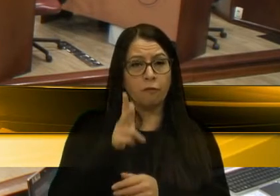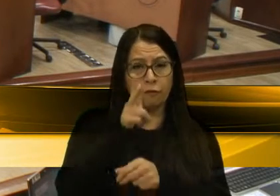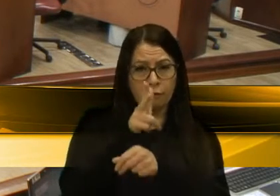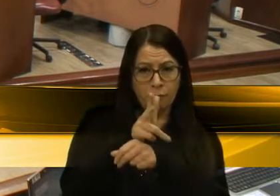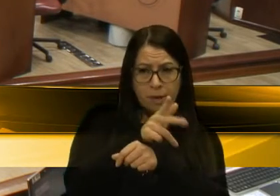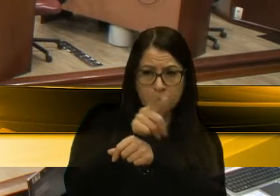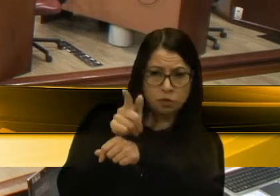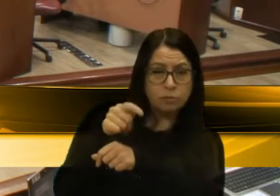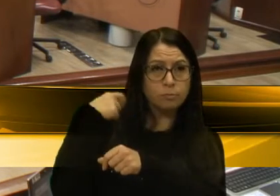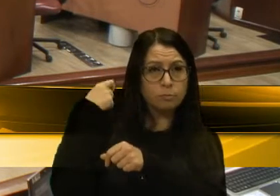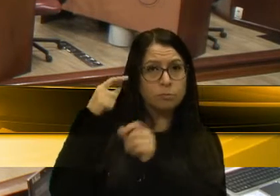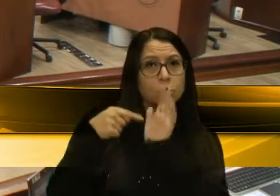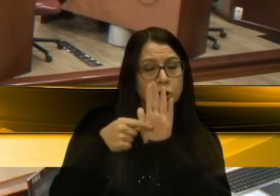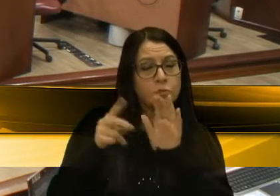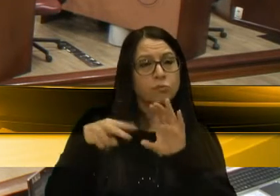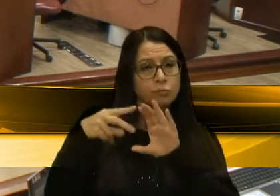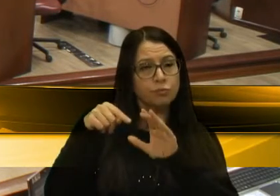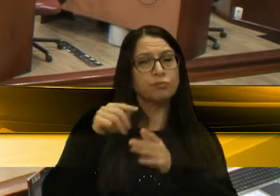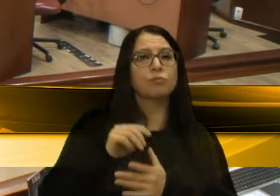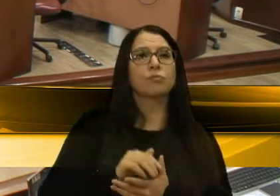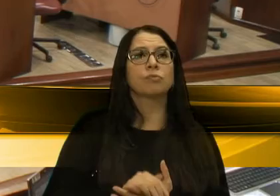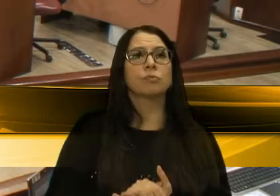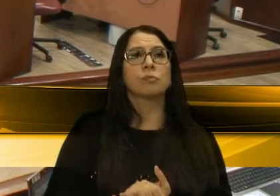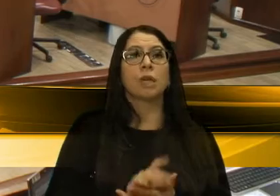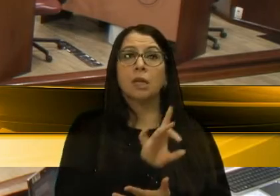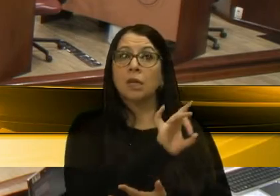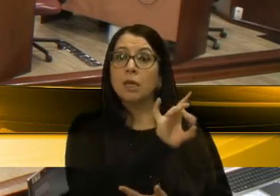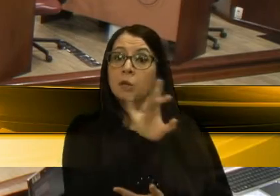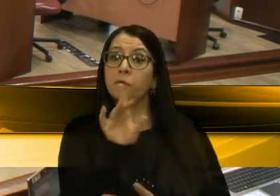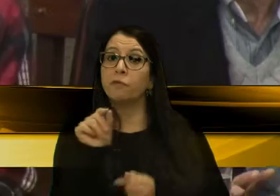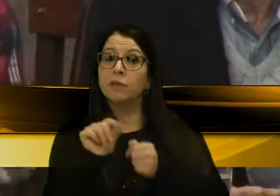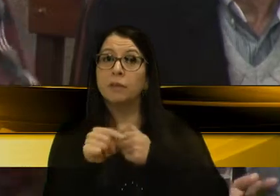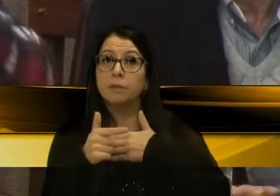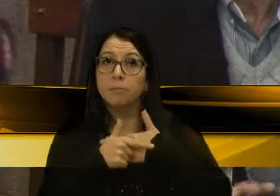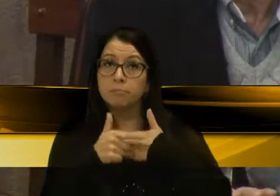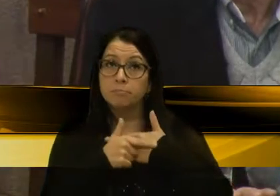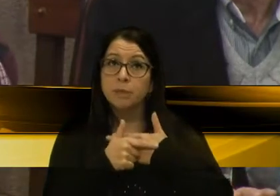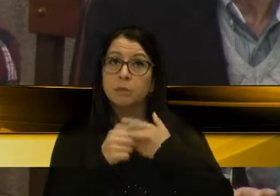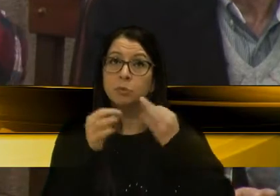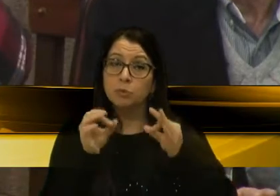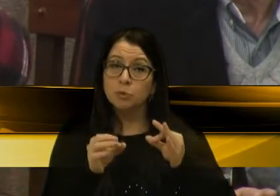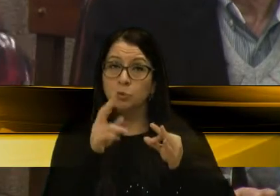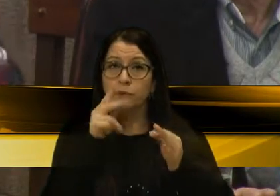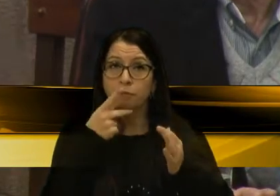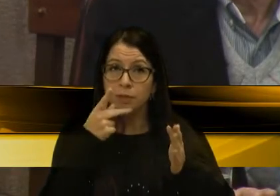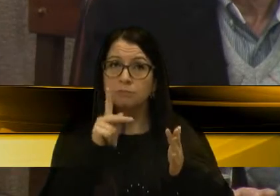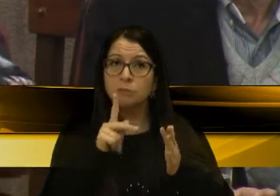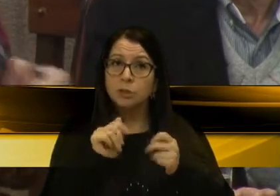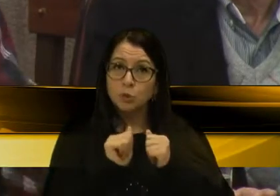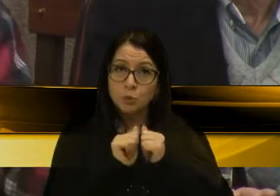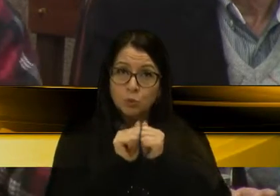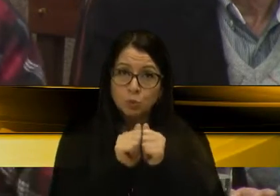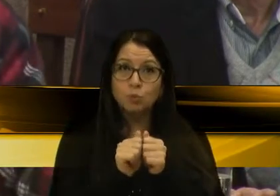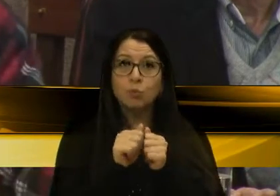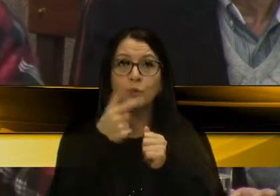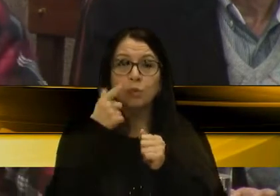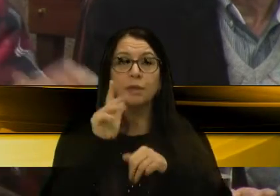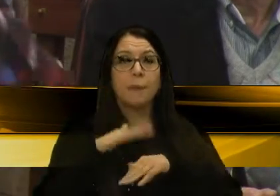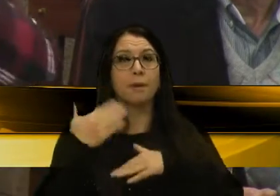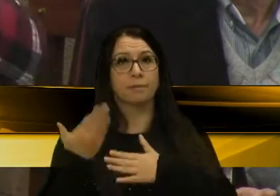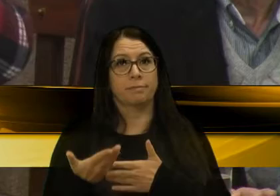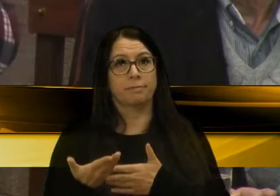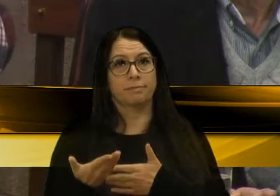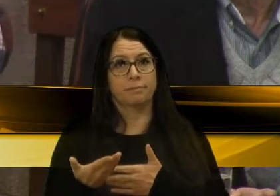trouxe a Câmara de Vereadores aqui também. E cada um fazendo a sua parte, com certeza, como eu já falei, a gente juntos consegue fazer mais.